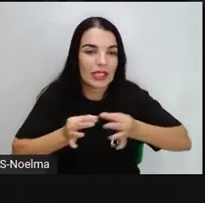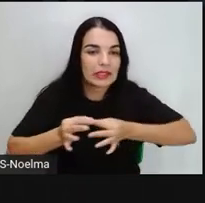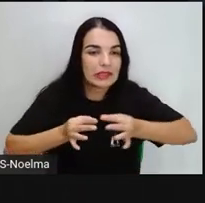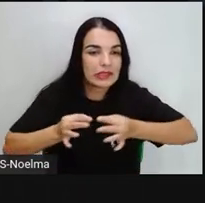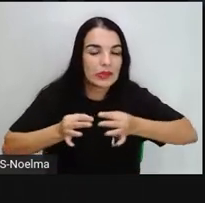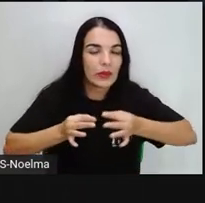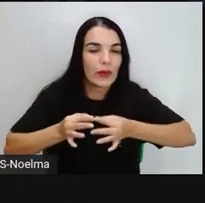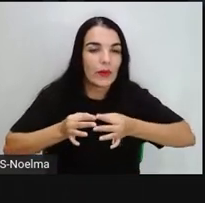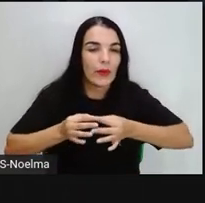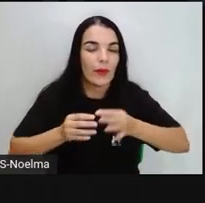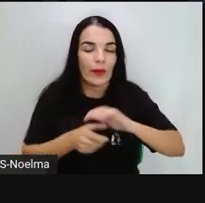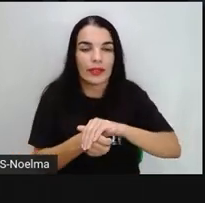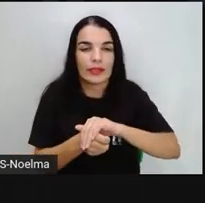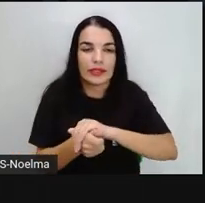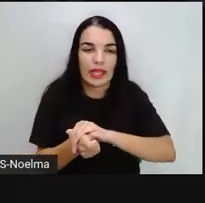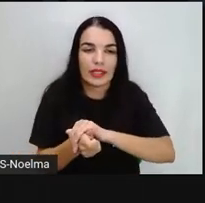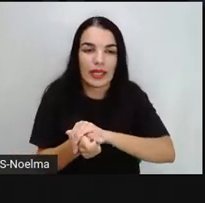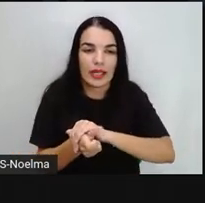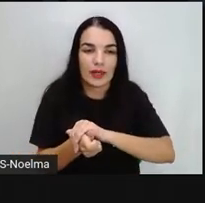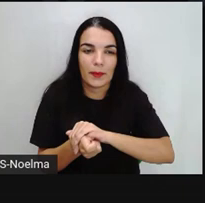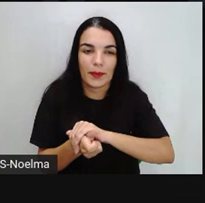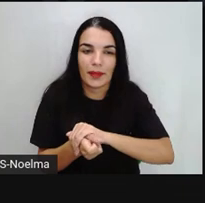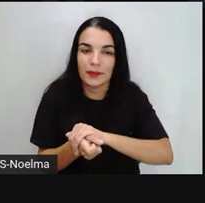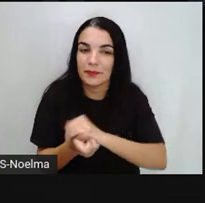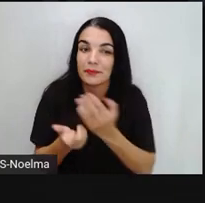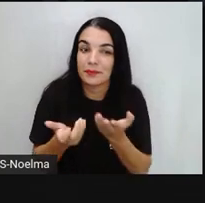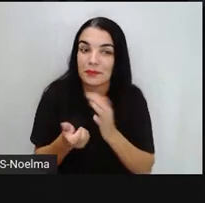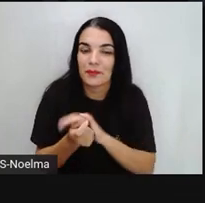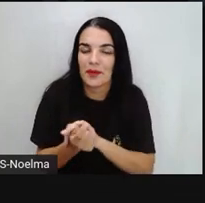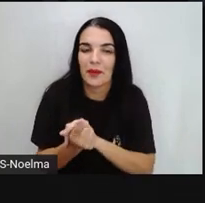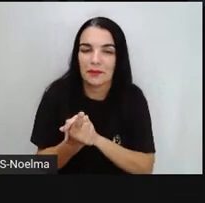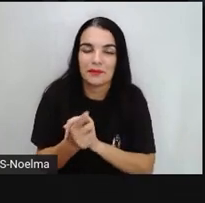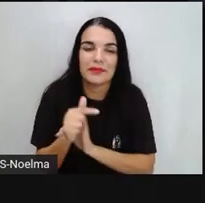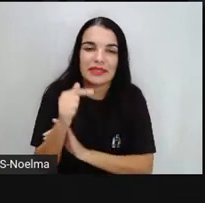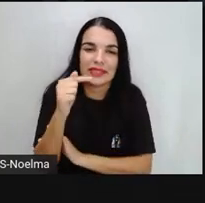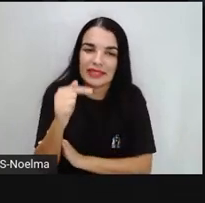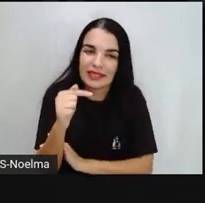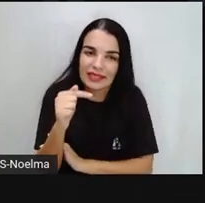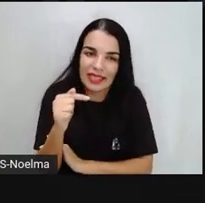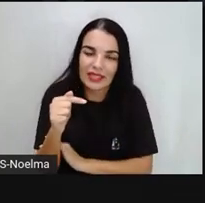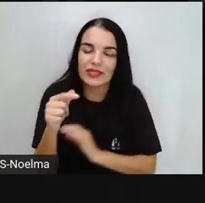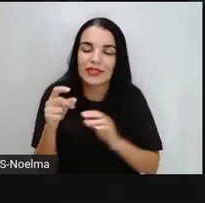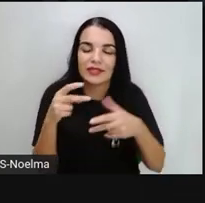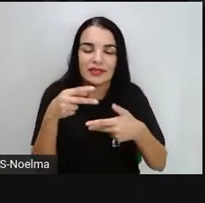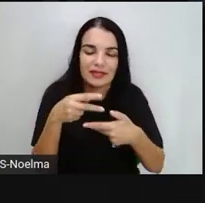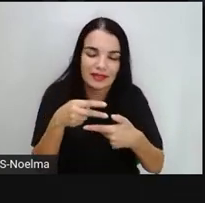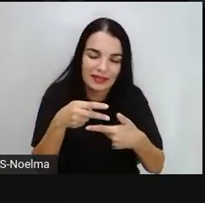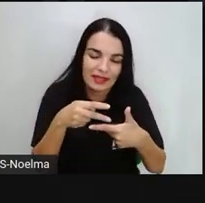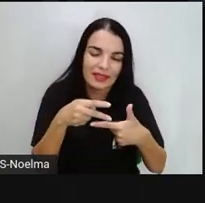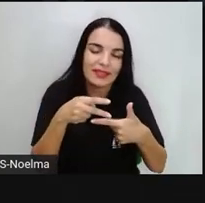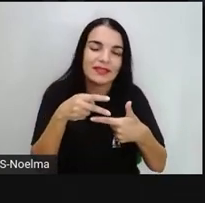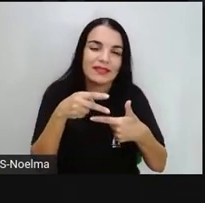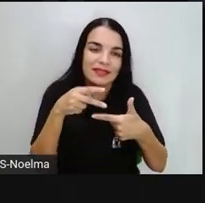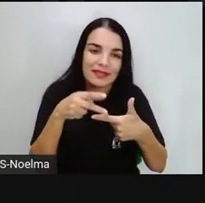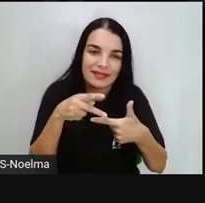quadrado e o paralelogramo, formando, olha só, uma, duas, três, quatro, cinco, seis,